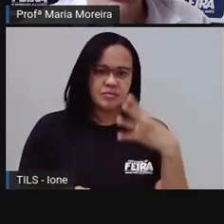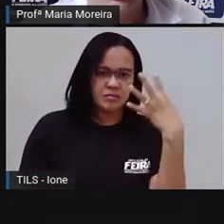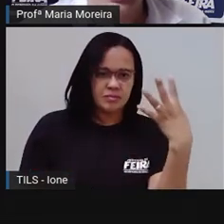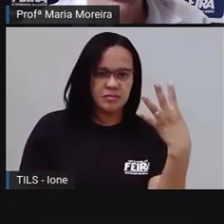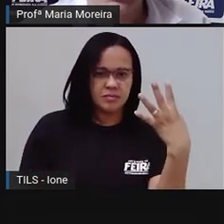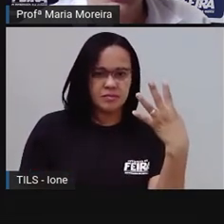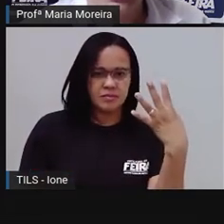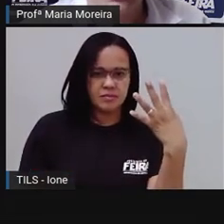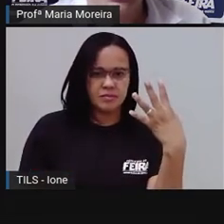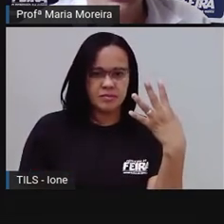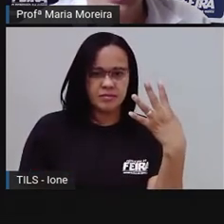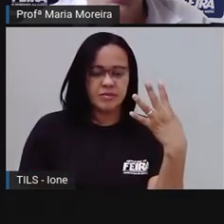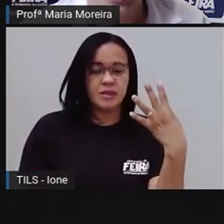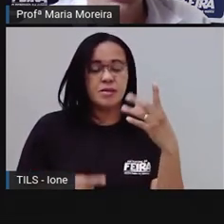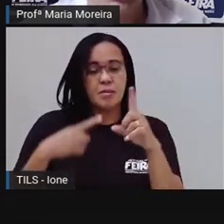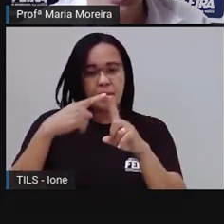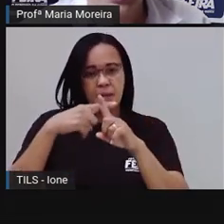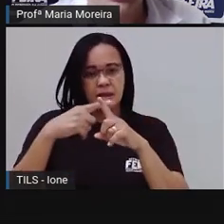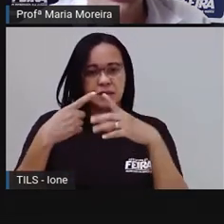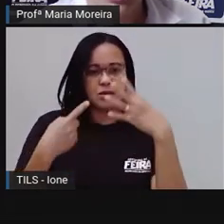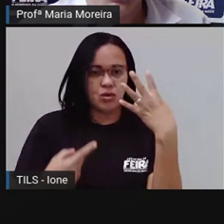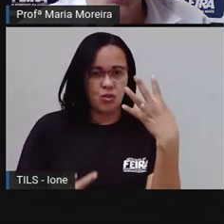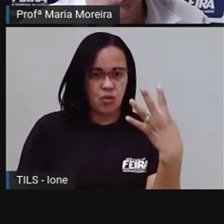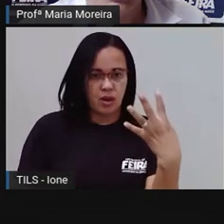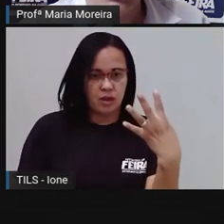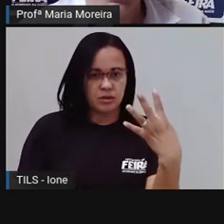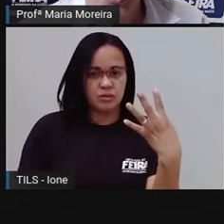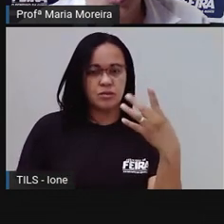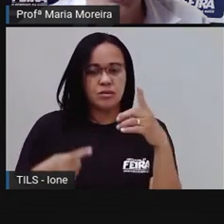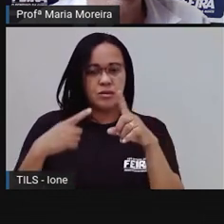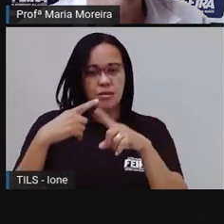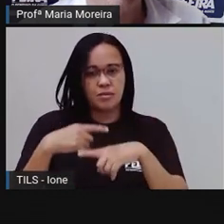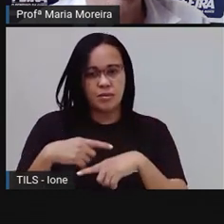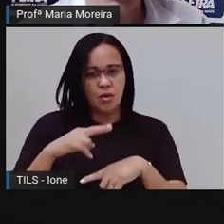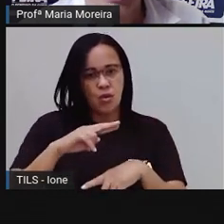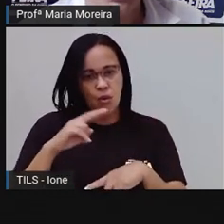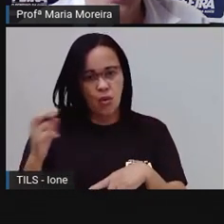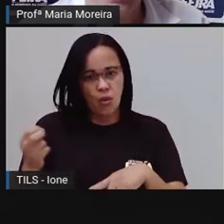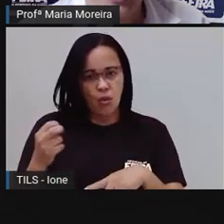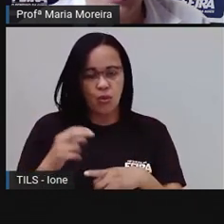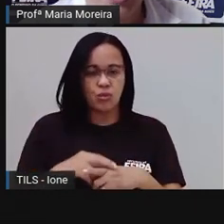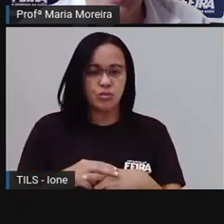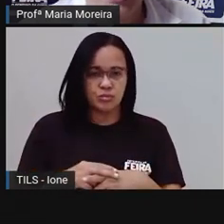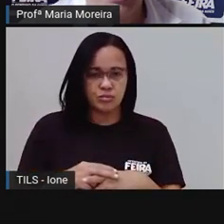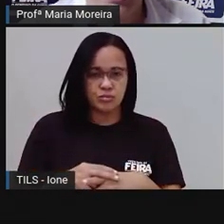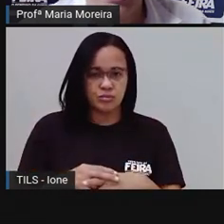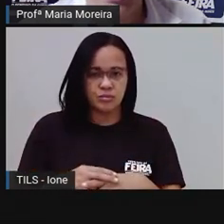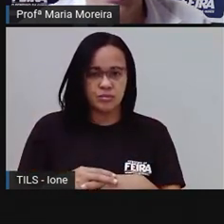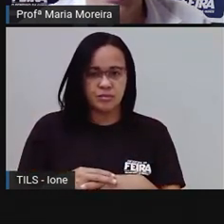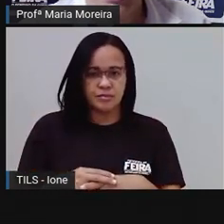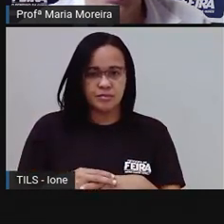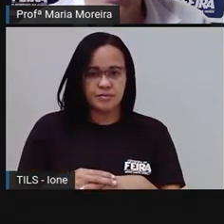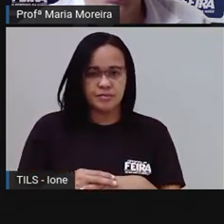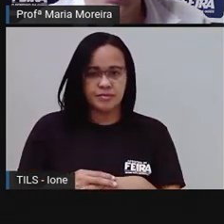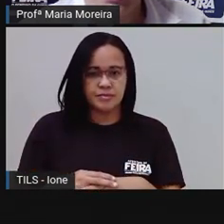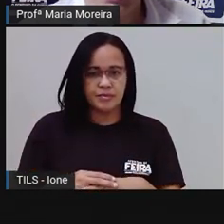quatro, já que são duas vezes, né? Quatro mais quatro. Ou, como é gente pode fazer a outra conta, ó?